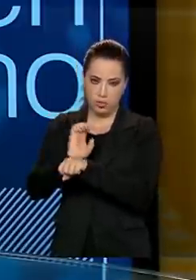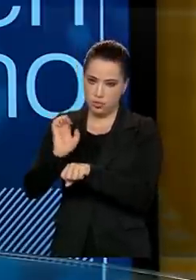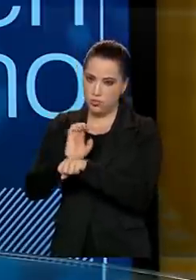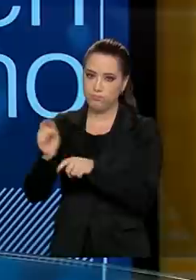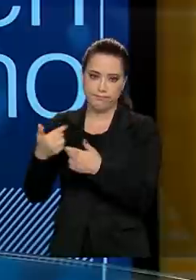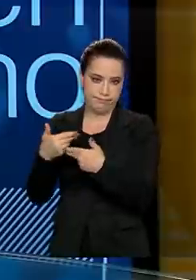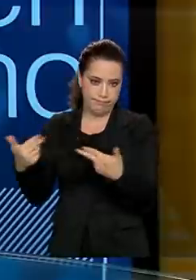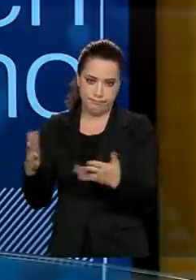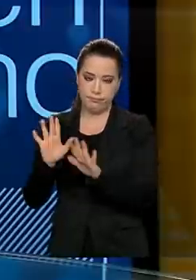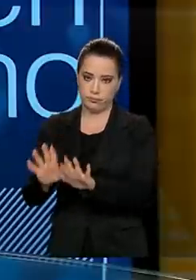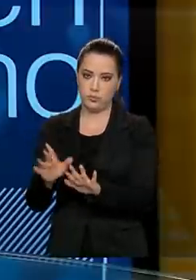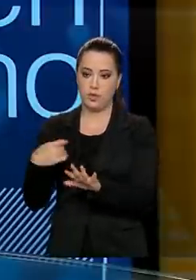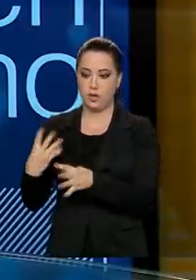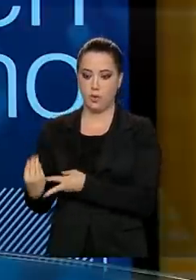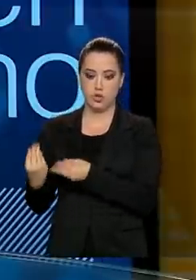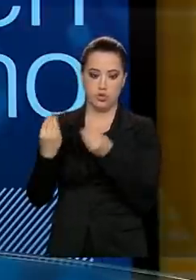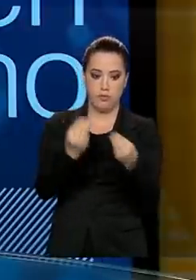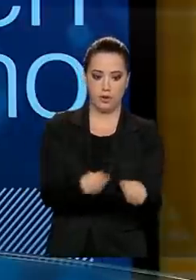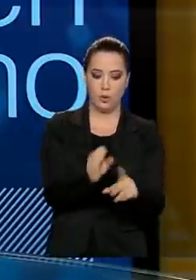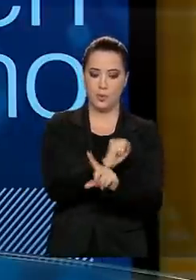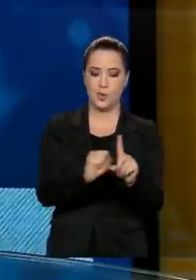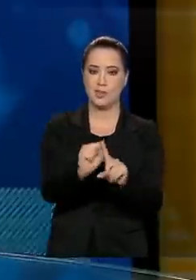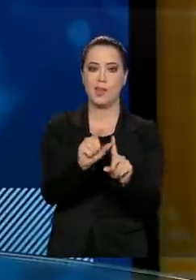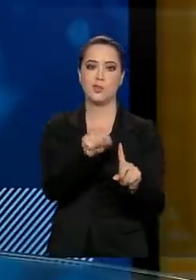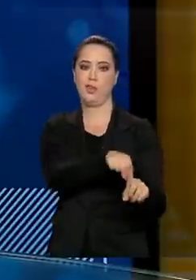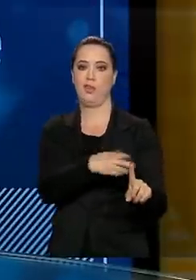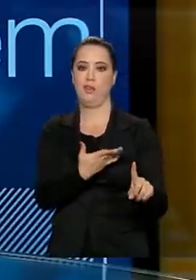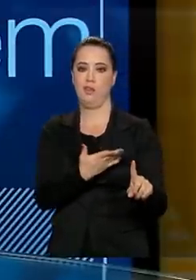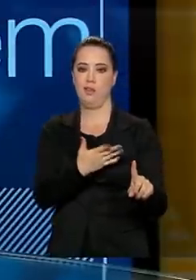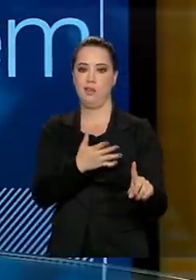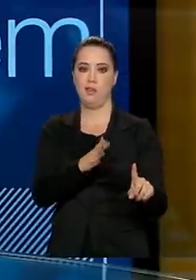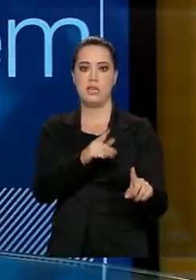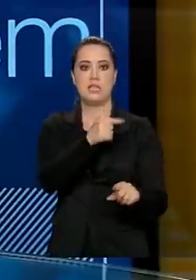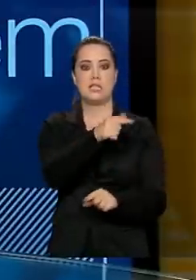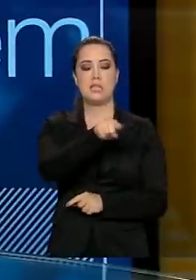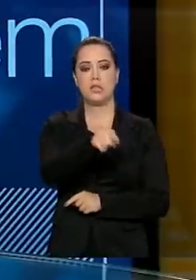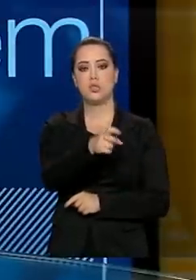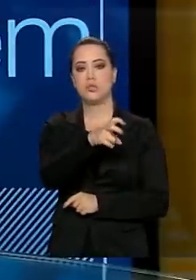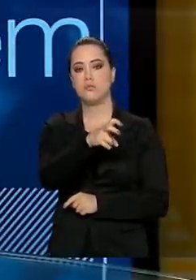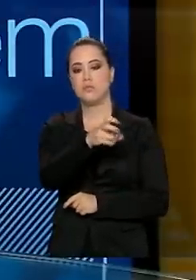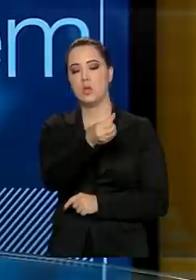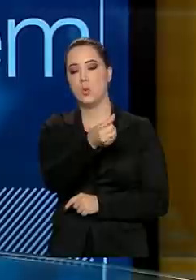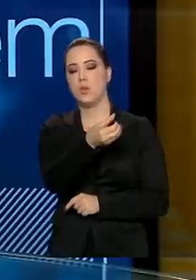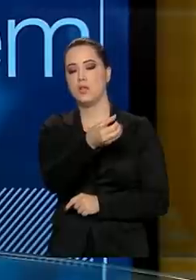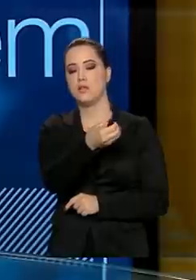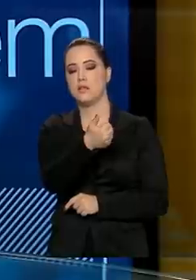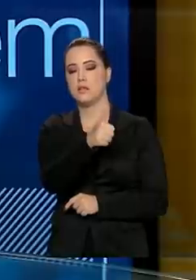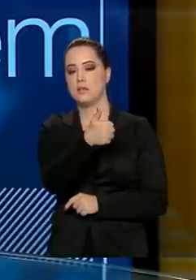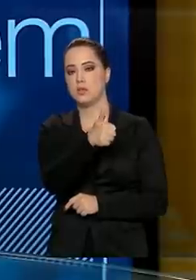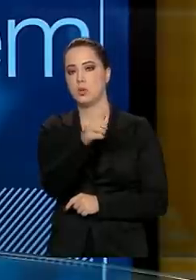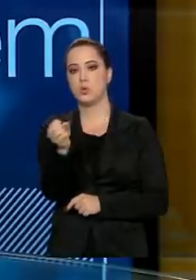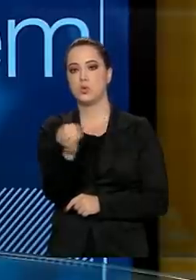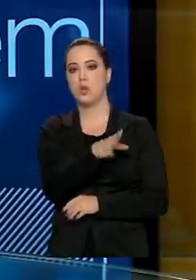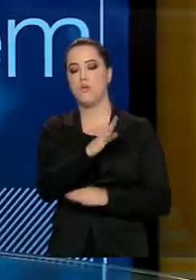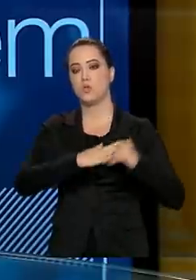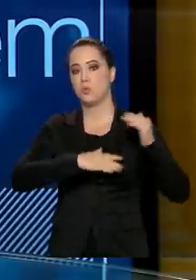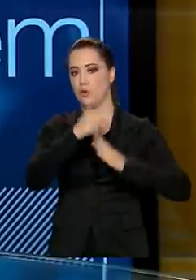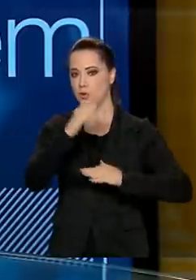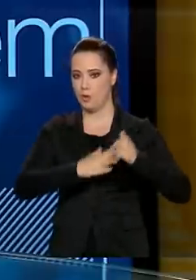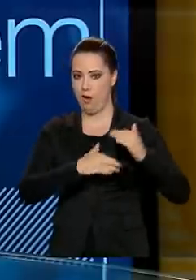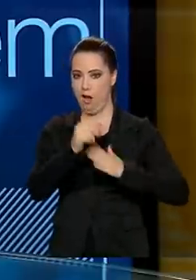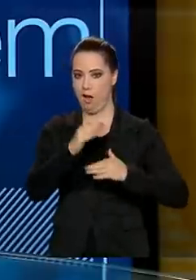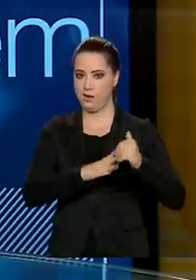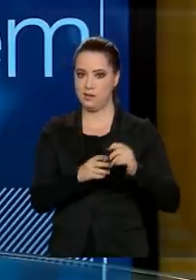tanto para o sistema público quanto para privado, exatamente 7.611 novos profissionais